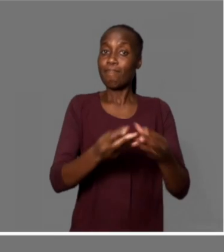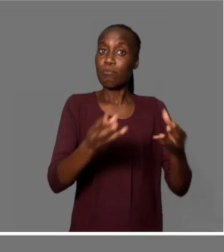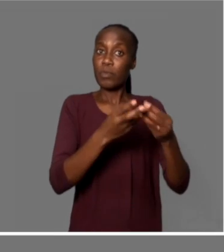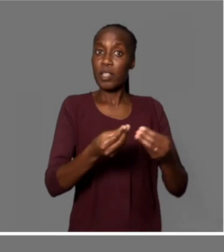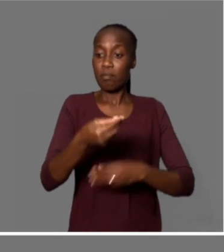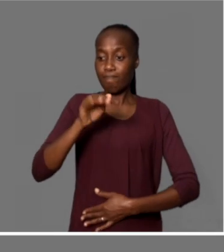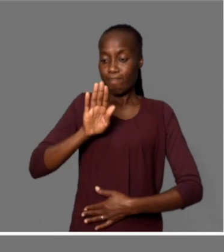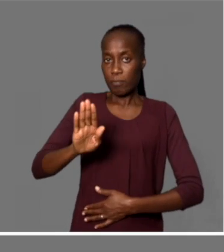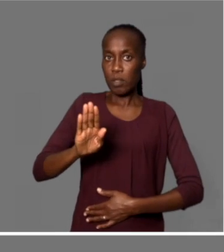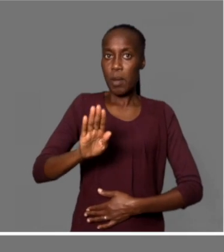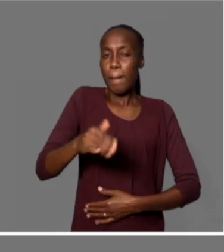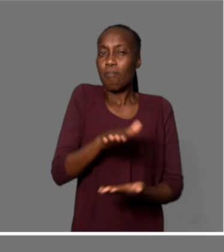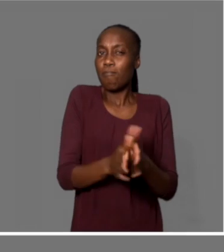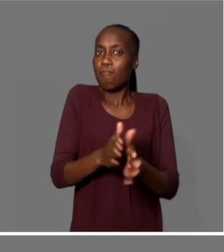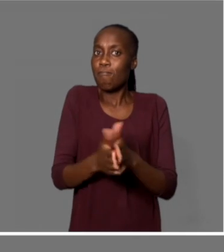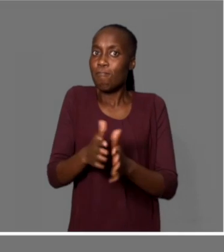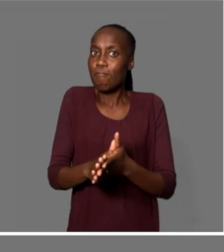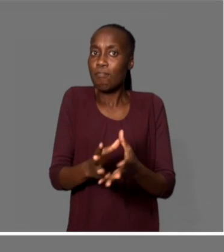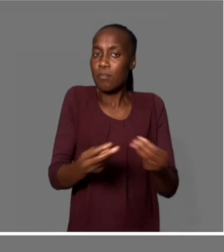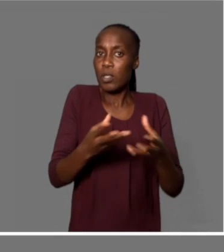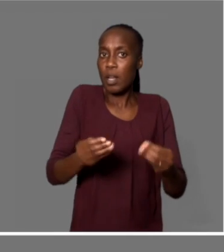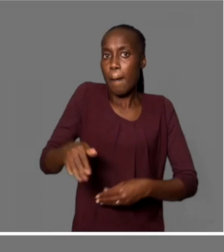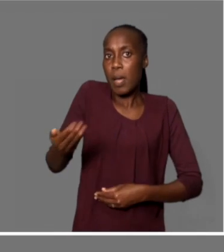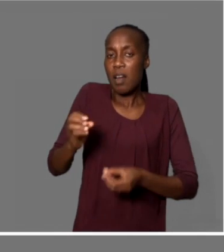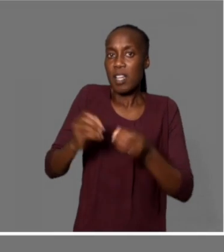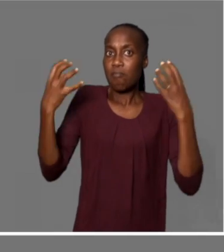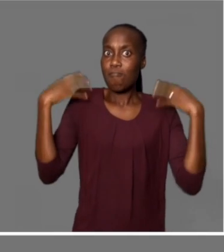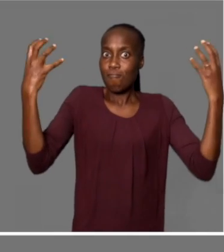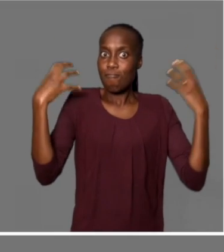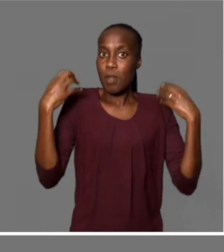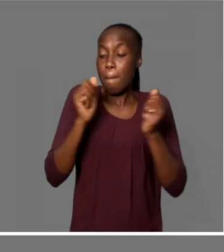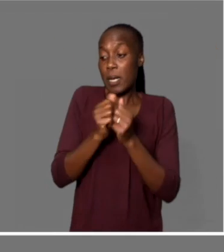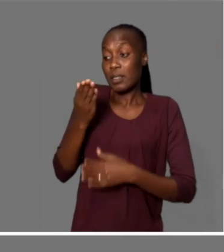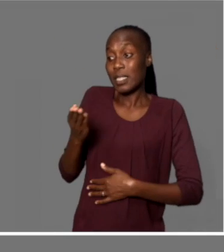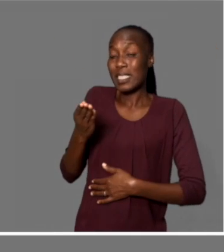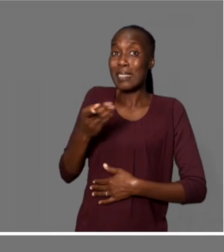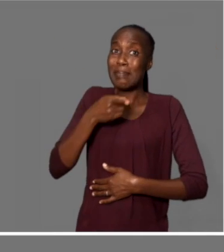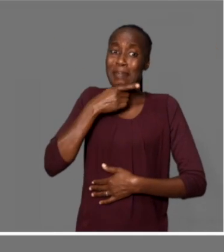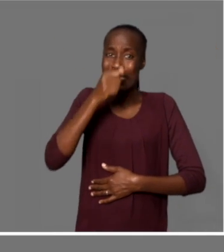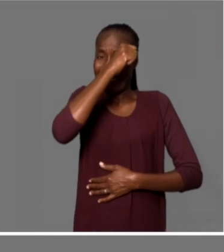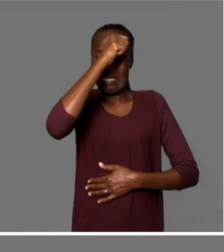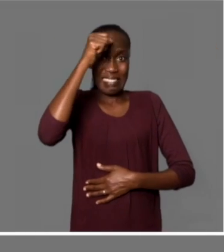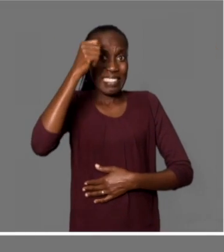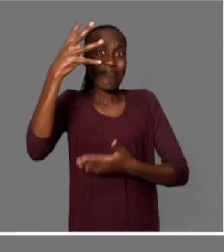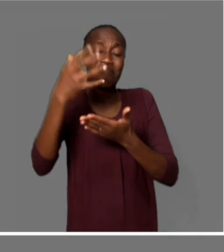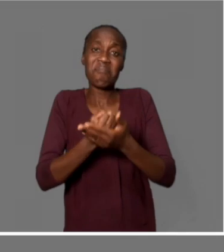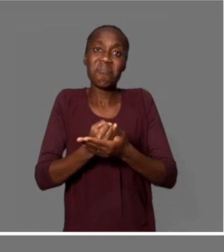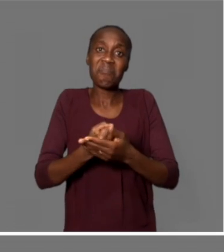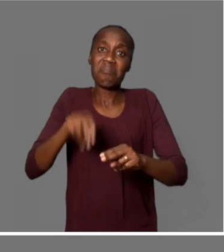o pôster, não é? Mas confesso que fiquei feliz por ver a adaptação do pai.